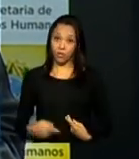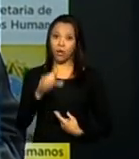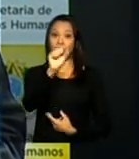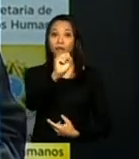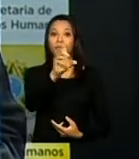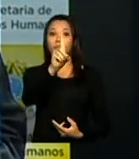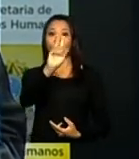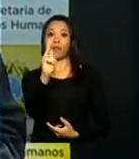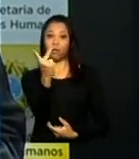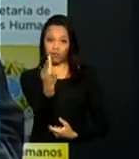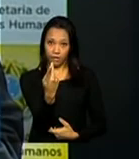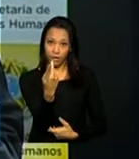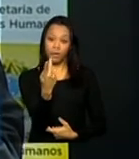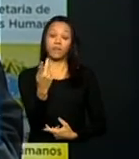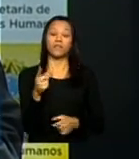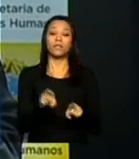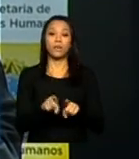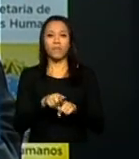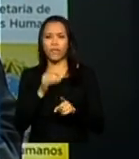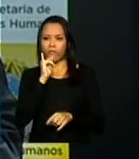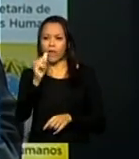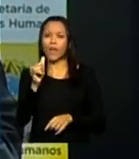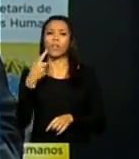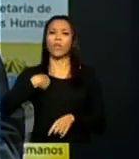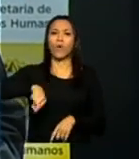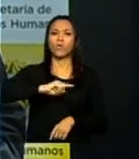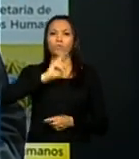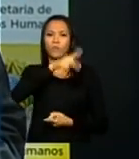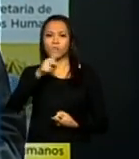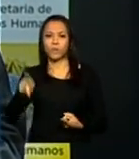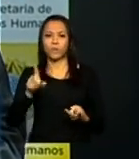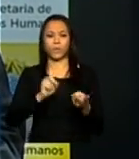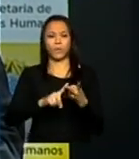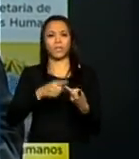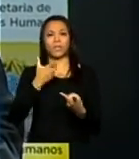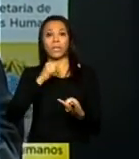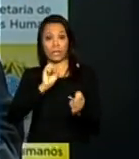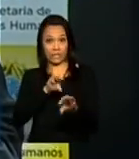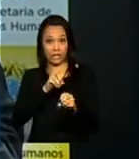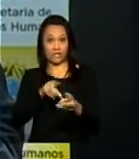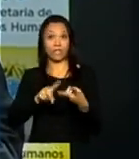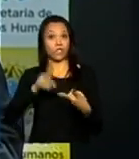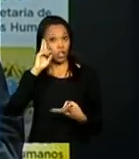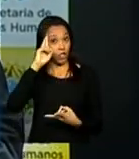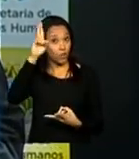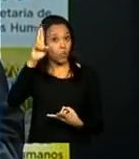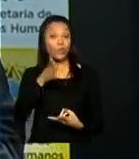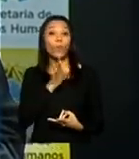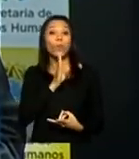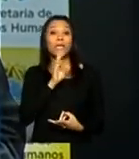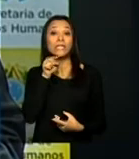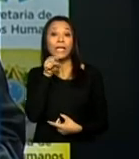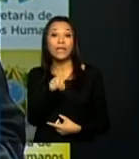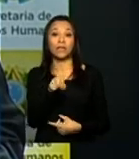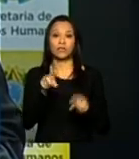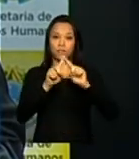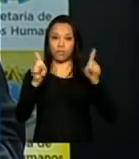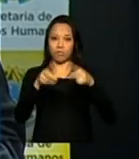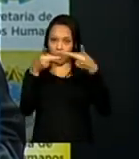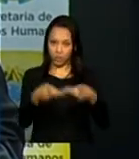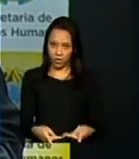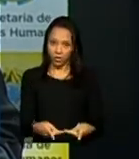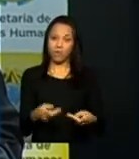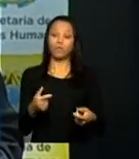com que os nossos educadores, professores, diretores de escola tenham conhecimento desse projeto. A secretária